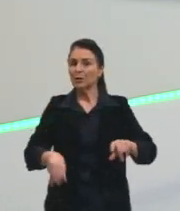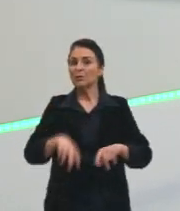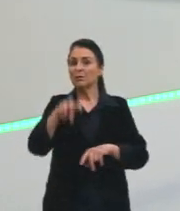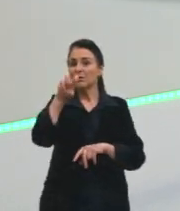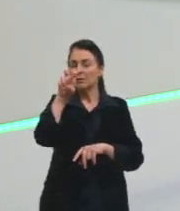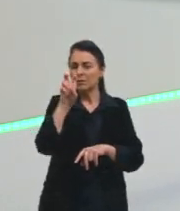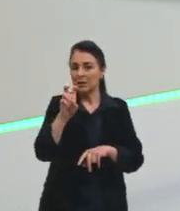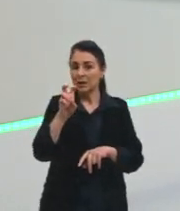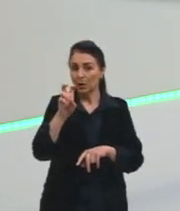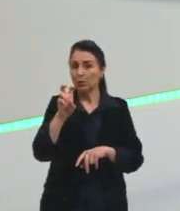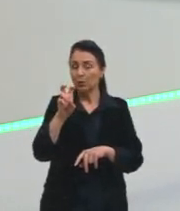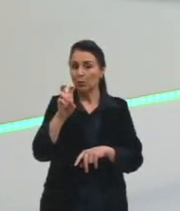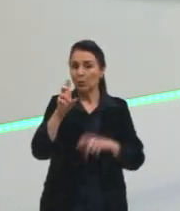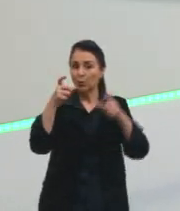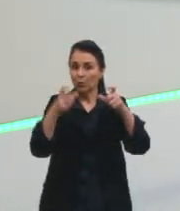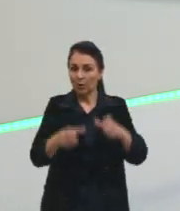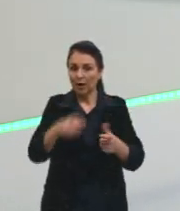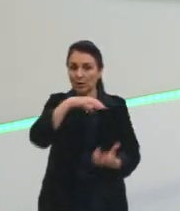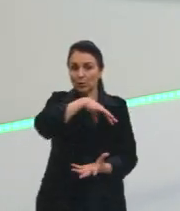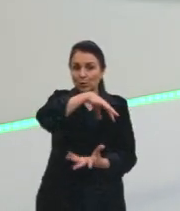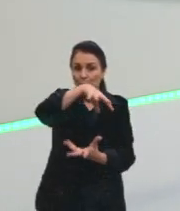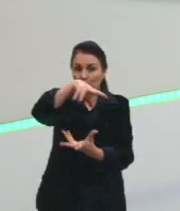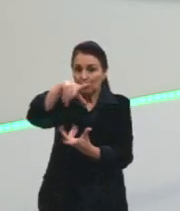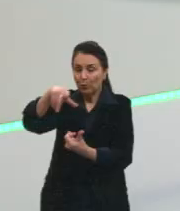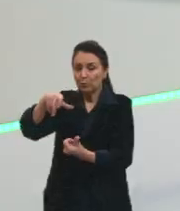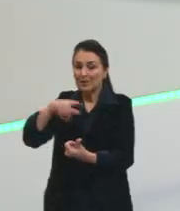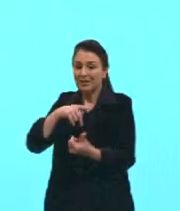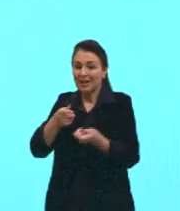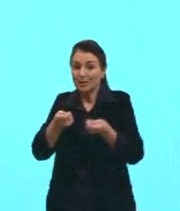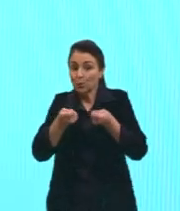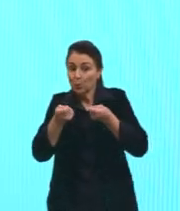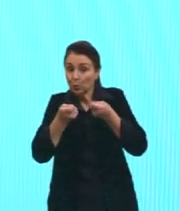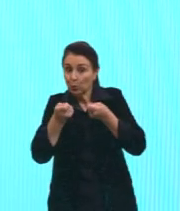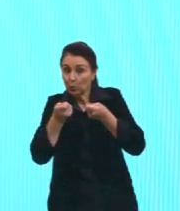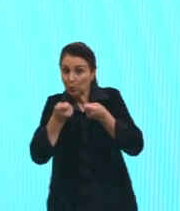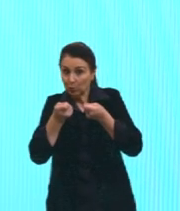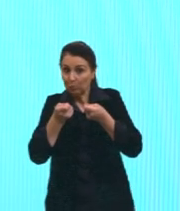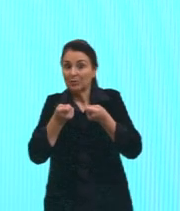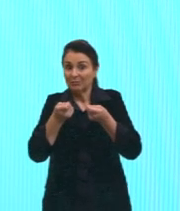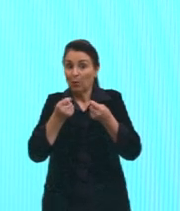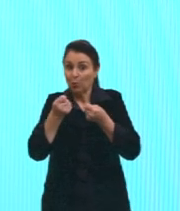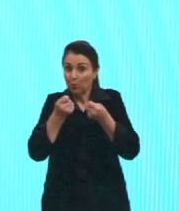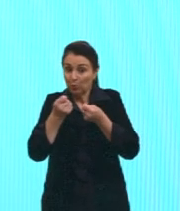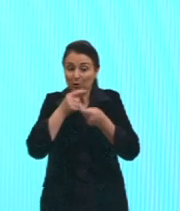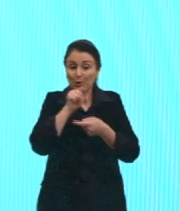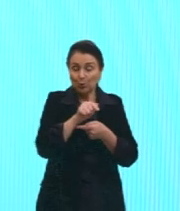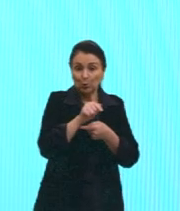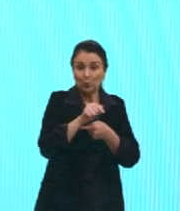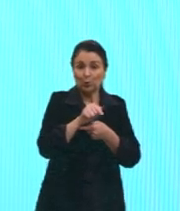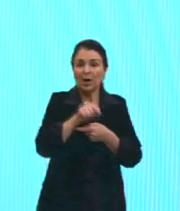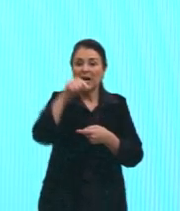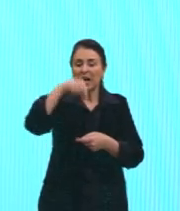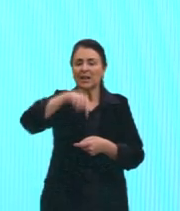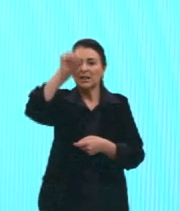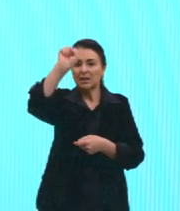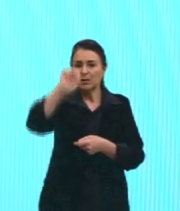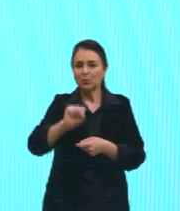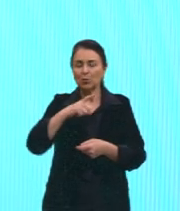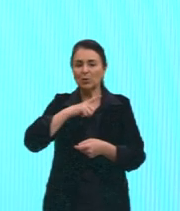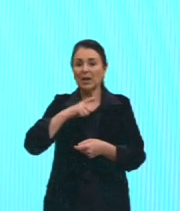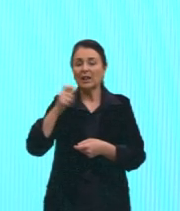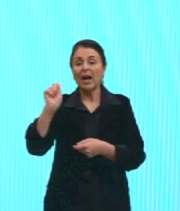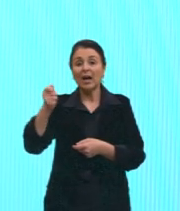alguns locais do mundo, né, onde nós temos esses controles do GPS, tá, meninos? Aqui no Sul, por exemplo, nós temos um na